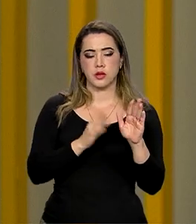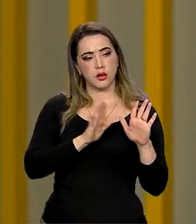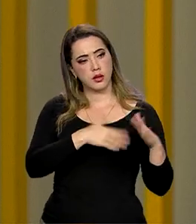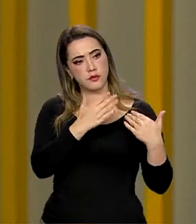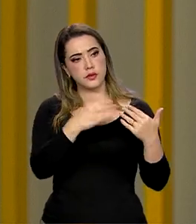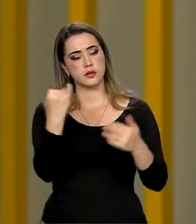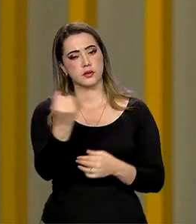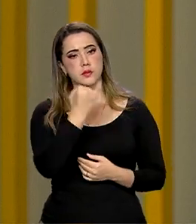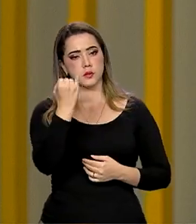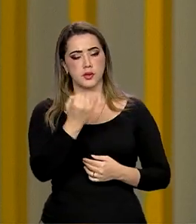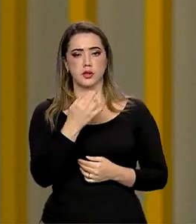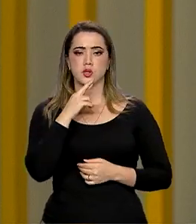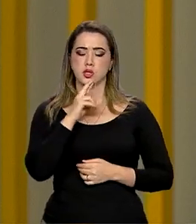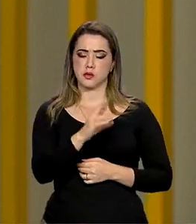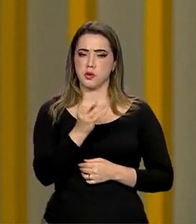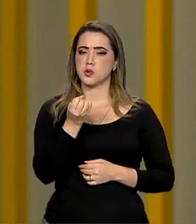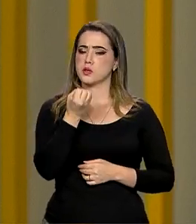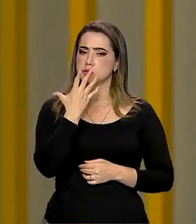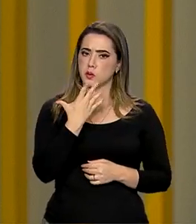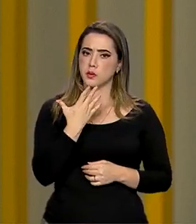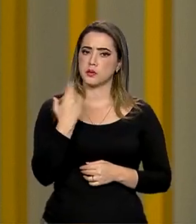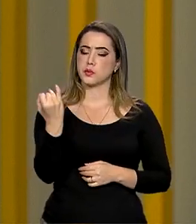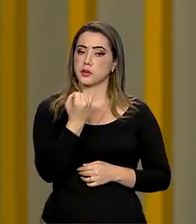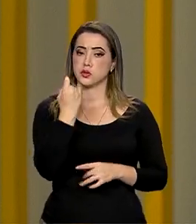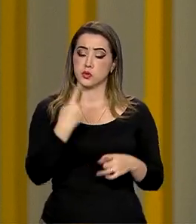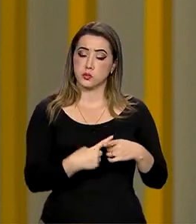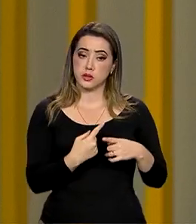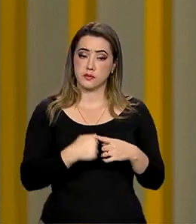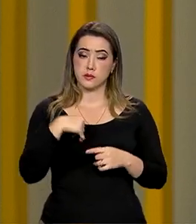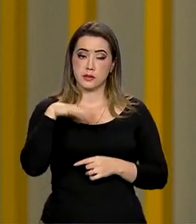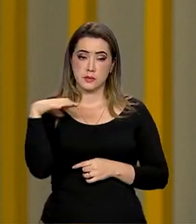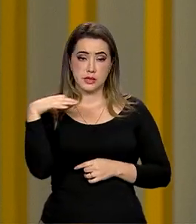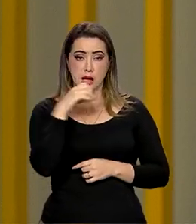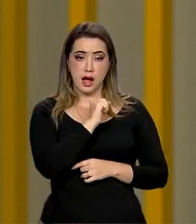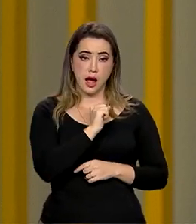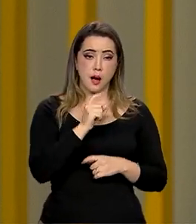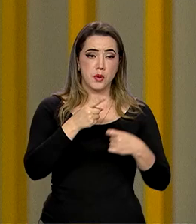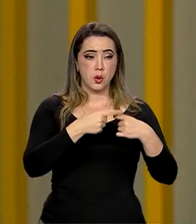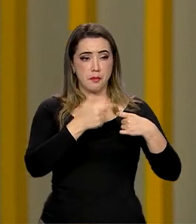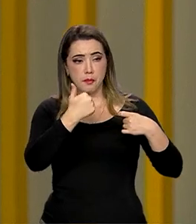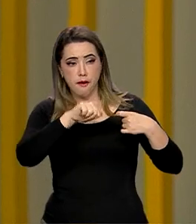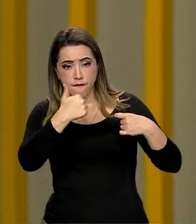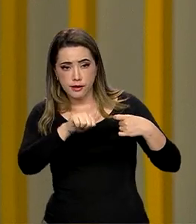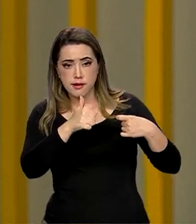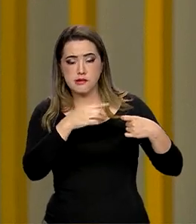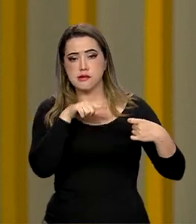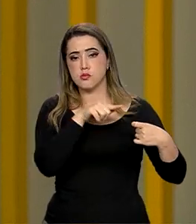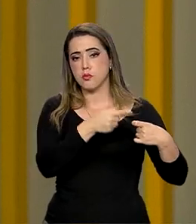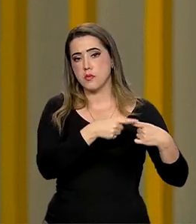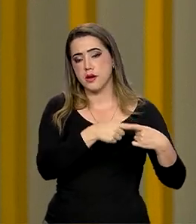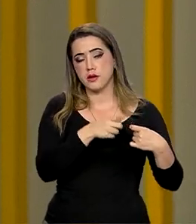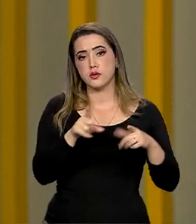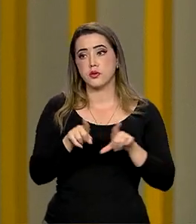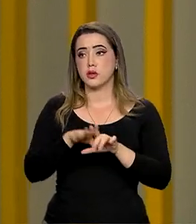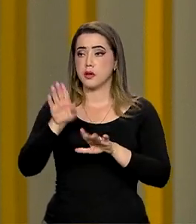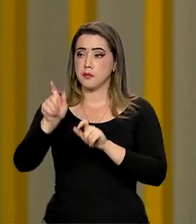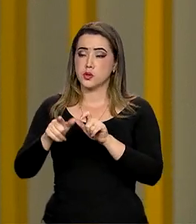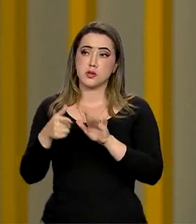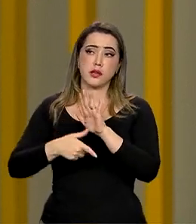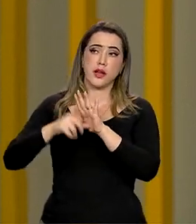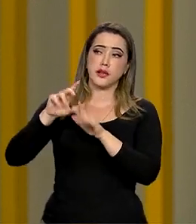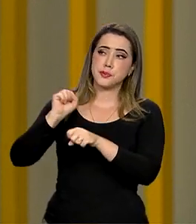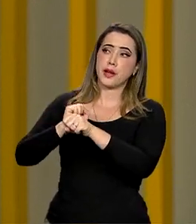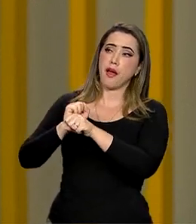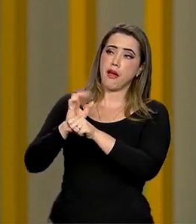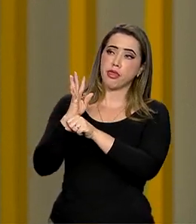resultados muito expressivos, porque você acaba adiantando a perícia, adiantando a avaliação social de brasileiros que não esperam muito tempo.